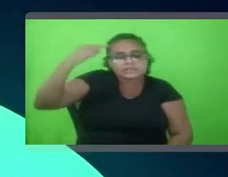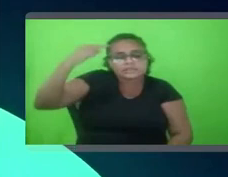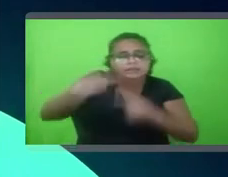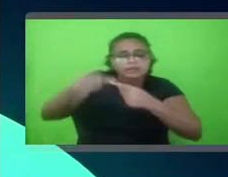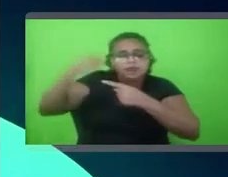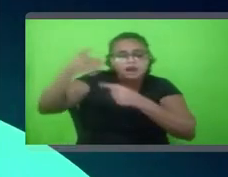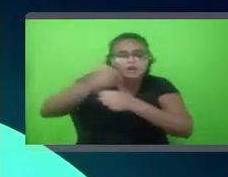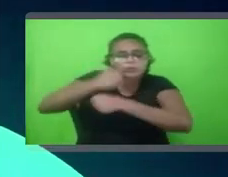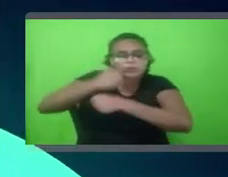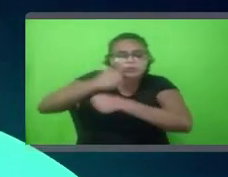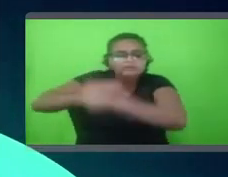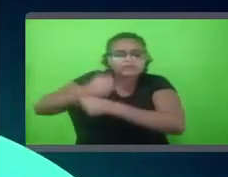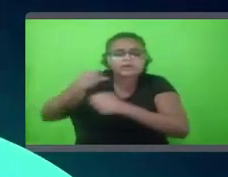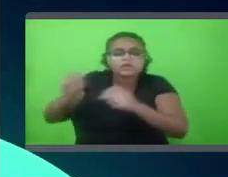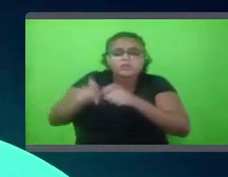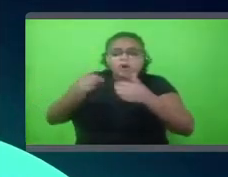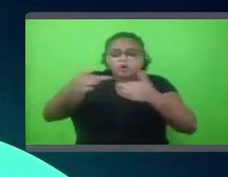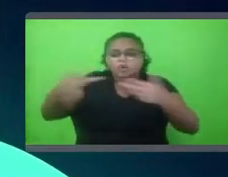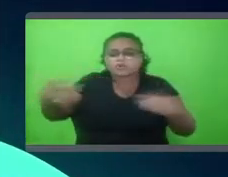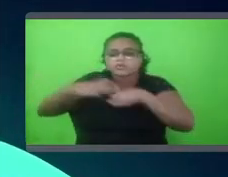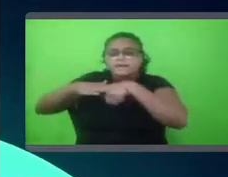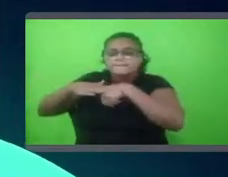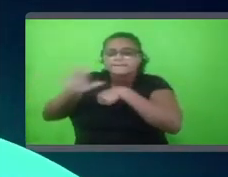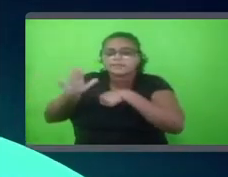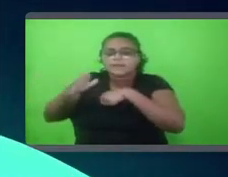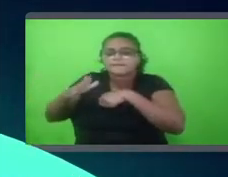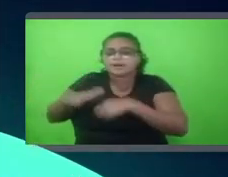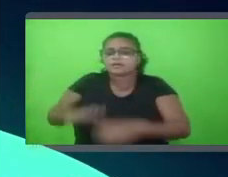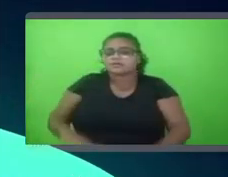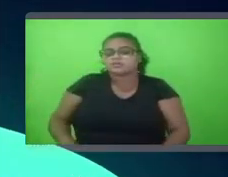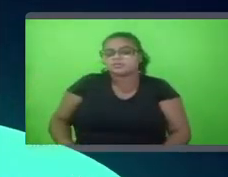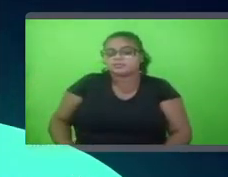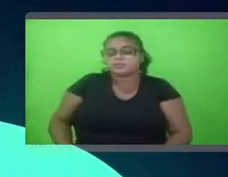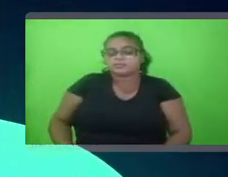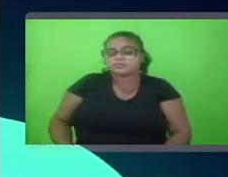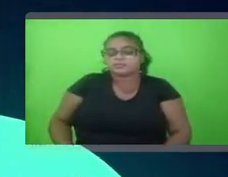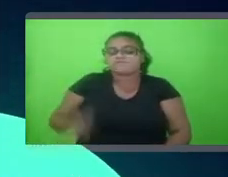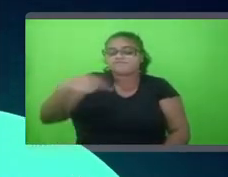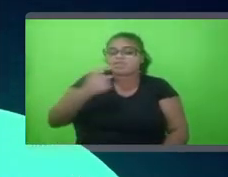dados de amanhã, semana que vem, ano que vem. As coisas estão cada vez mais